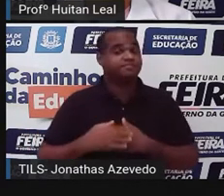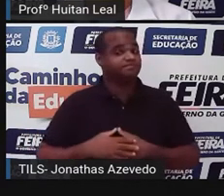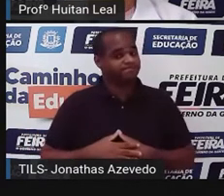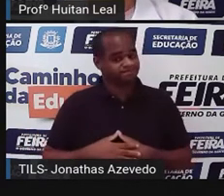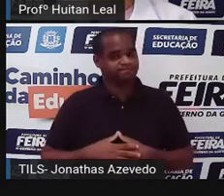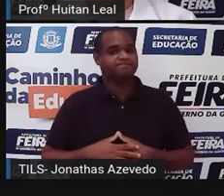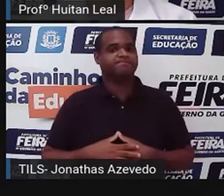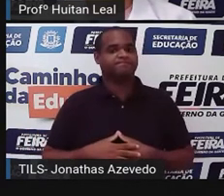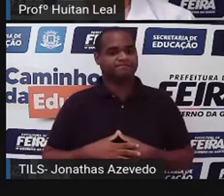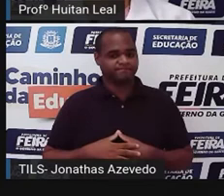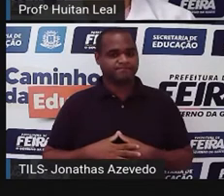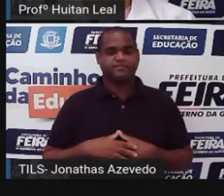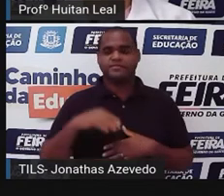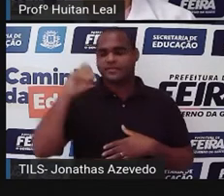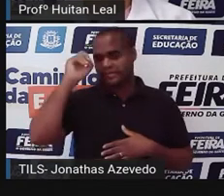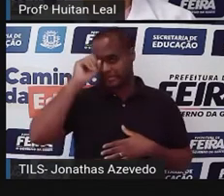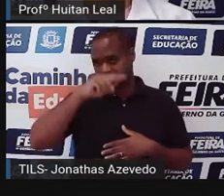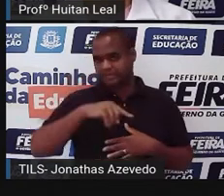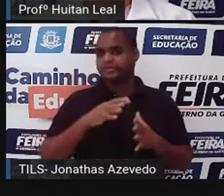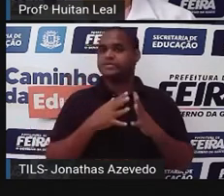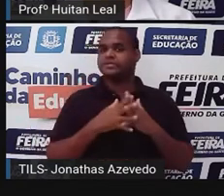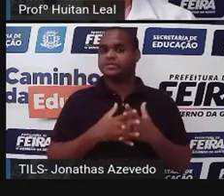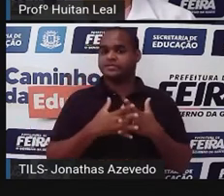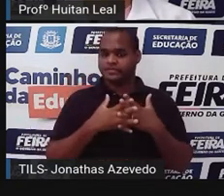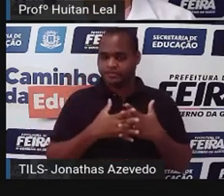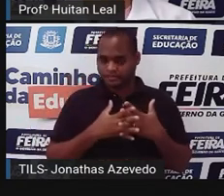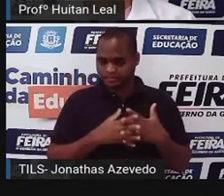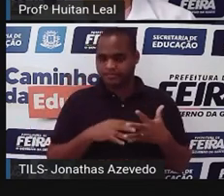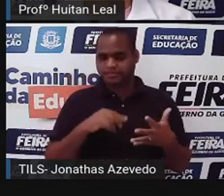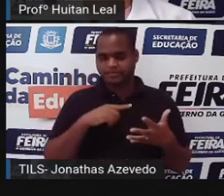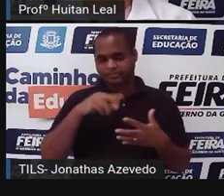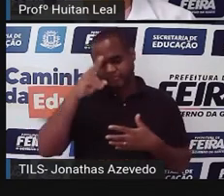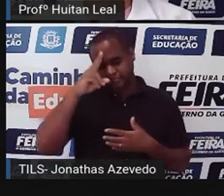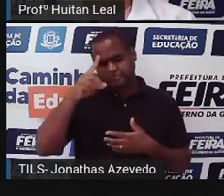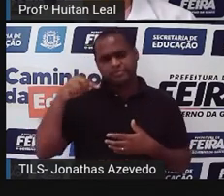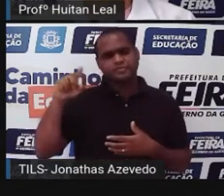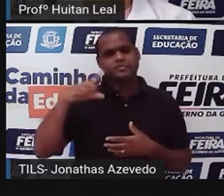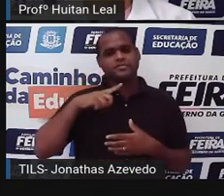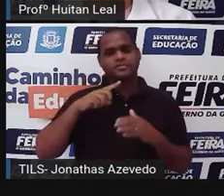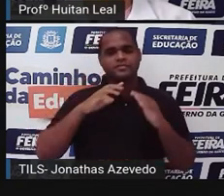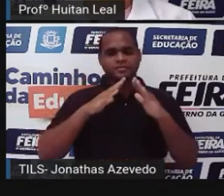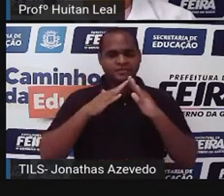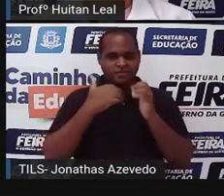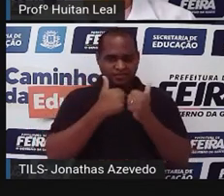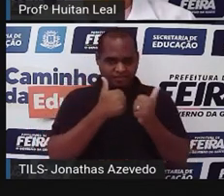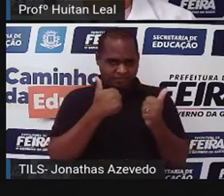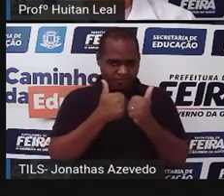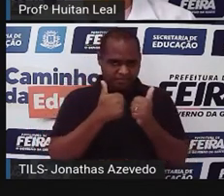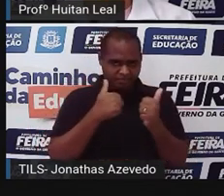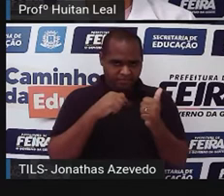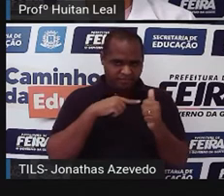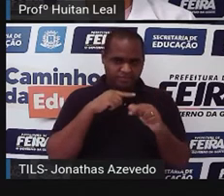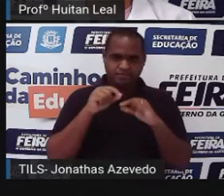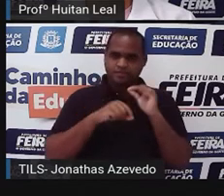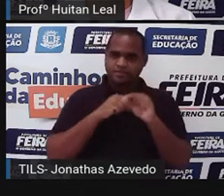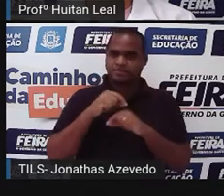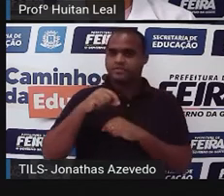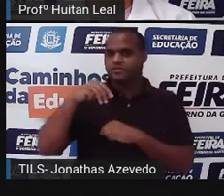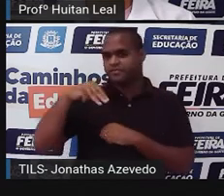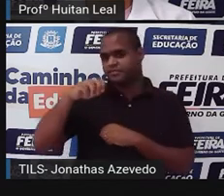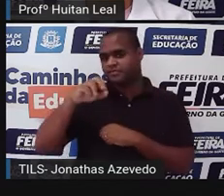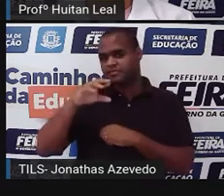coisa já está começando a se complicar para Maria. Maria lembrou-se então de que, na casa vizinha, morava a dona Mercedes,